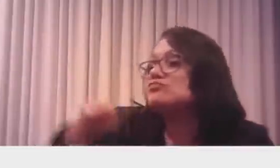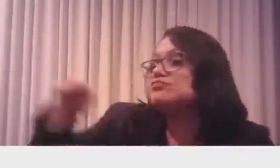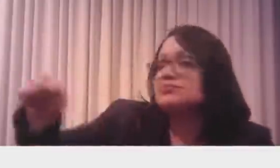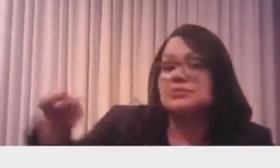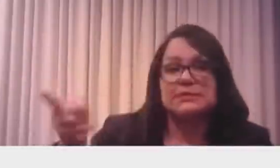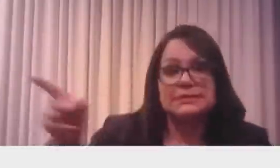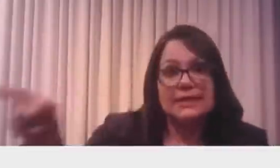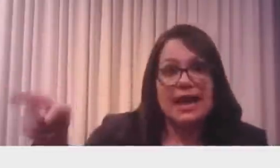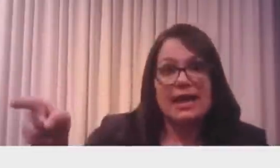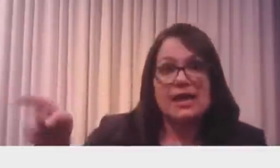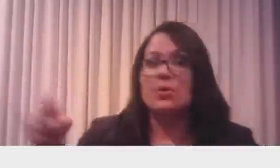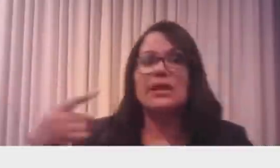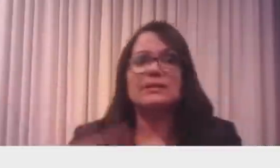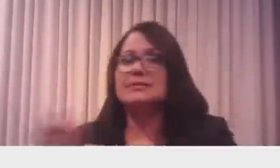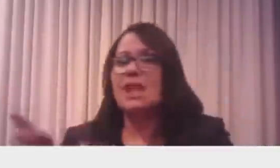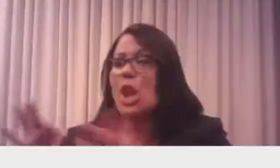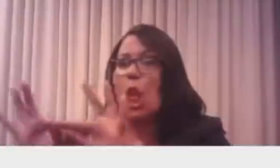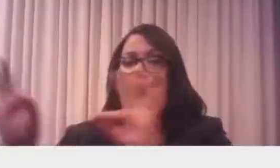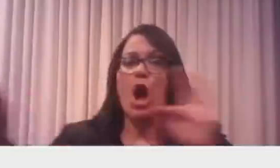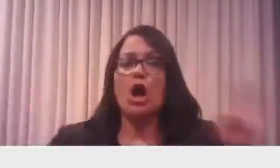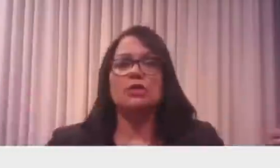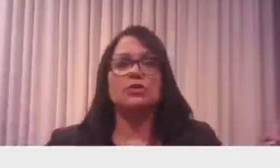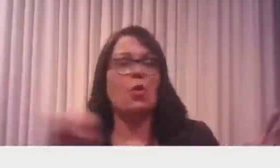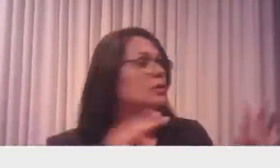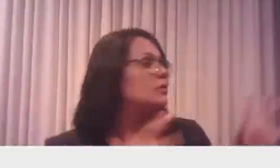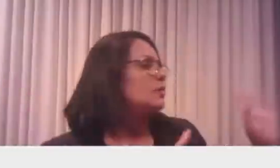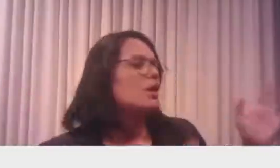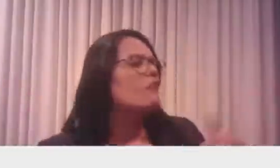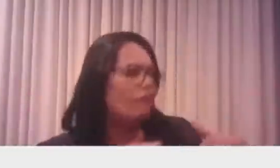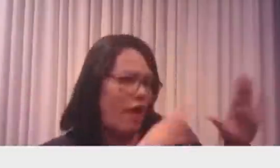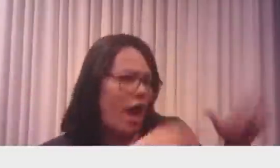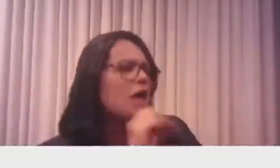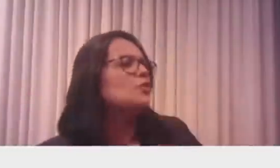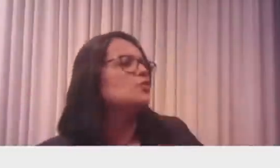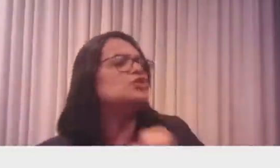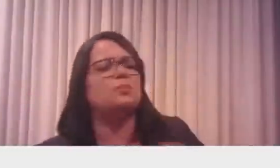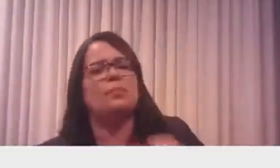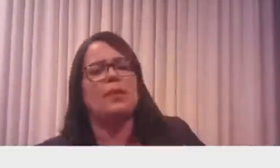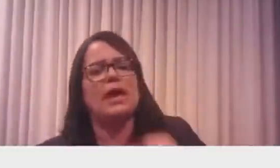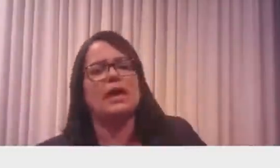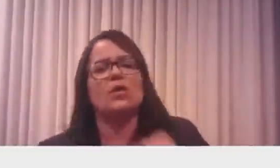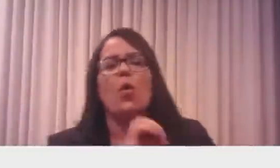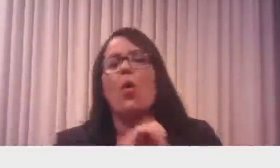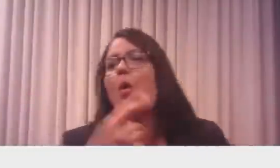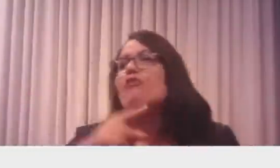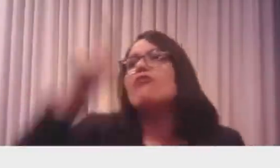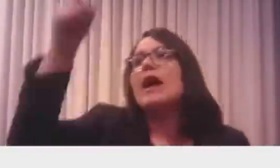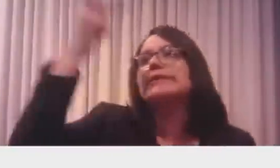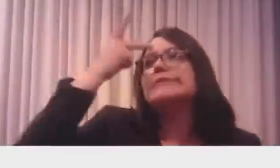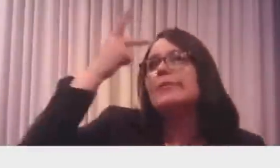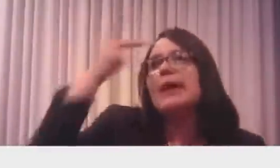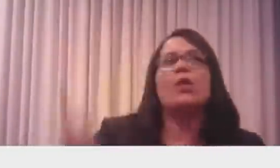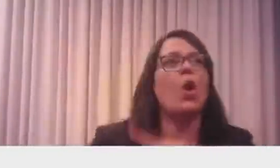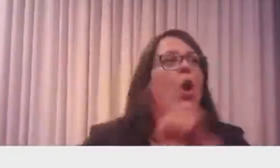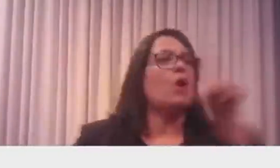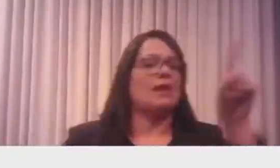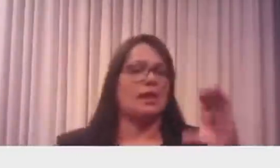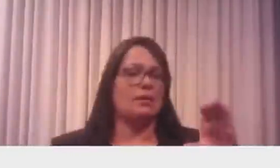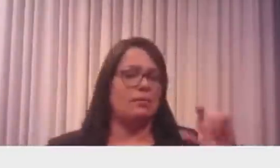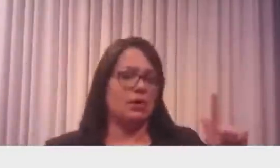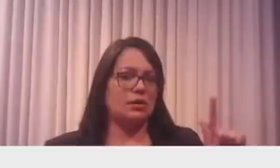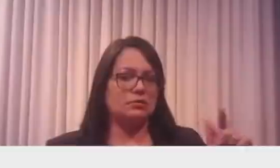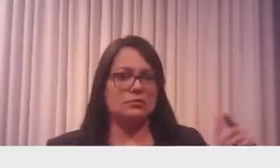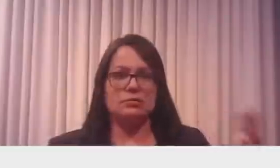Ou o paciente não tomava esperando de buscar o remédio em Campo Grande ou talvez buscando em São Paulo. Talvez não estivesse em Campo Grande naquela época.